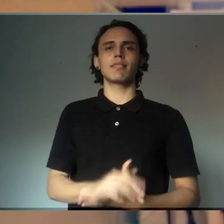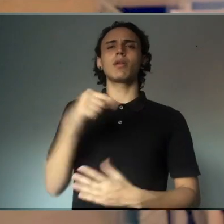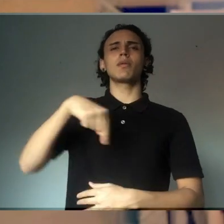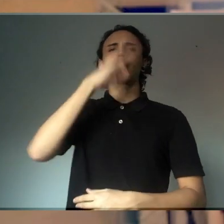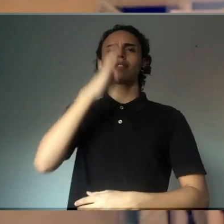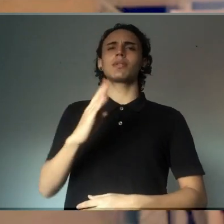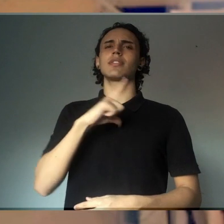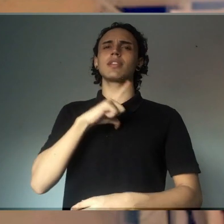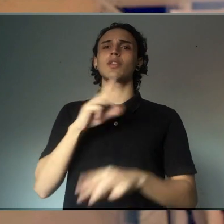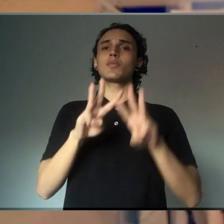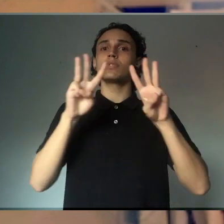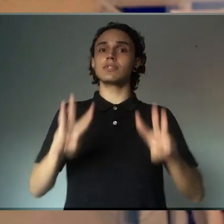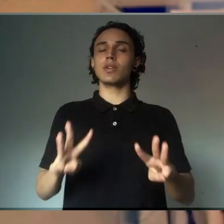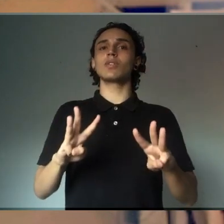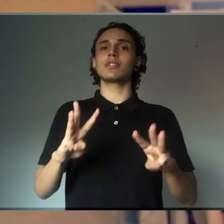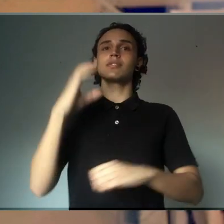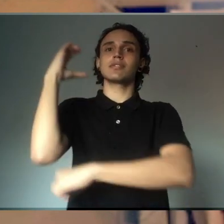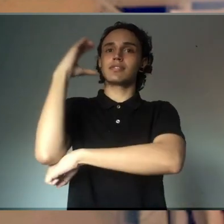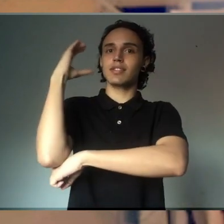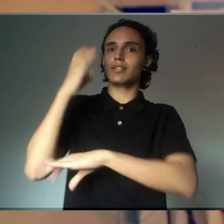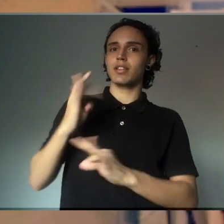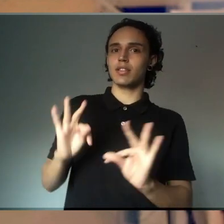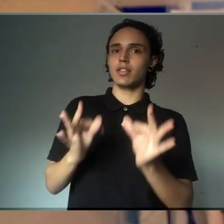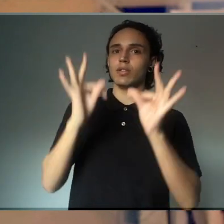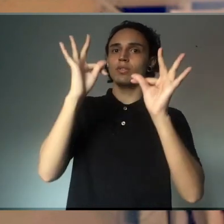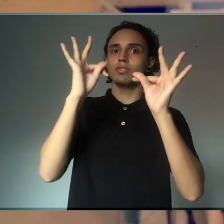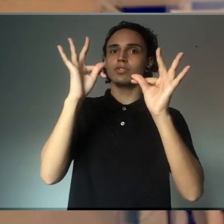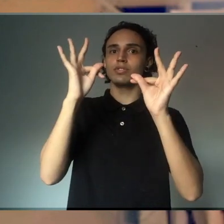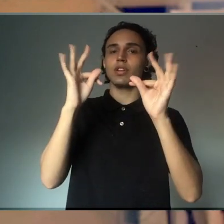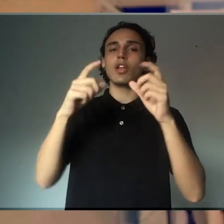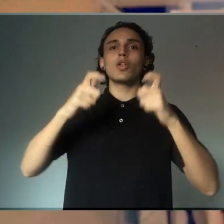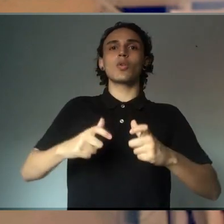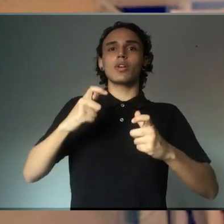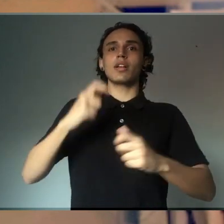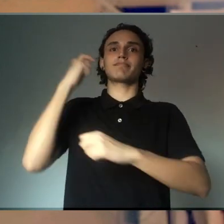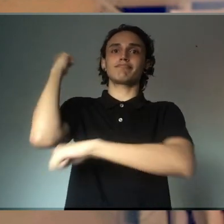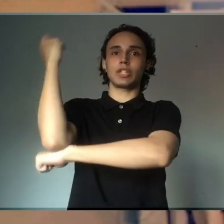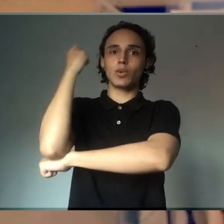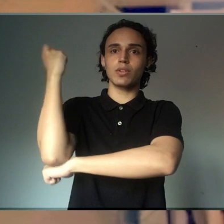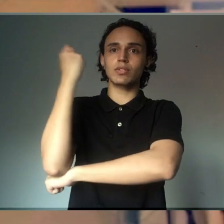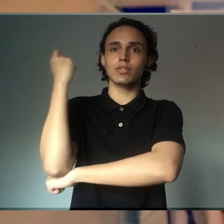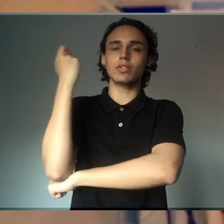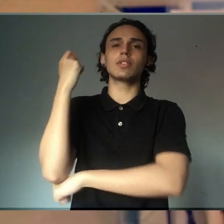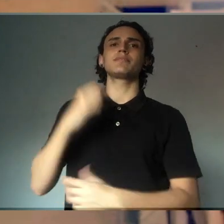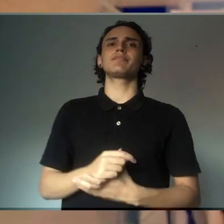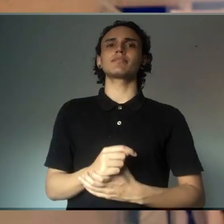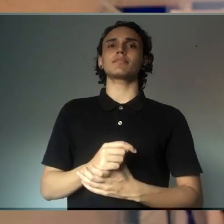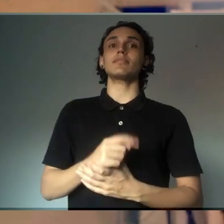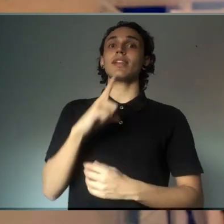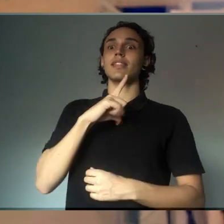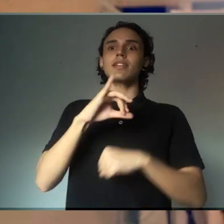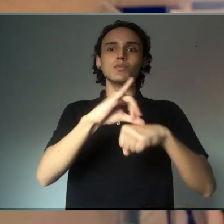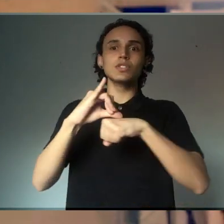no Brasil, um museu de ciência e tecnologia que fica no Rio Grande do Sul. Ele tem uma sessão toda voltada para o público infantil.